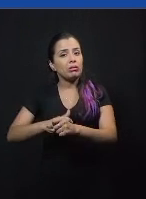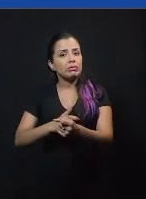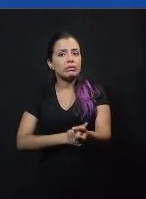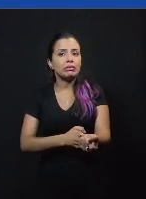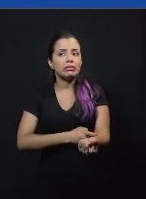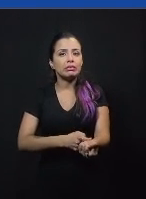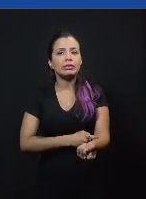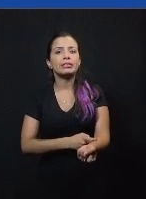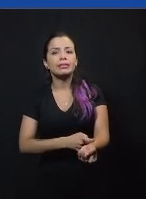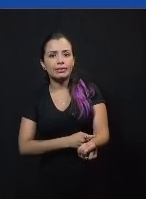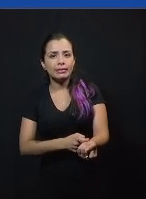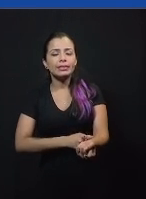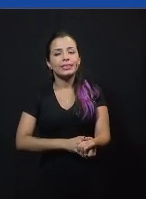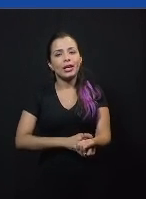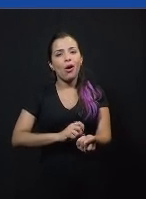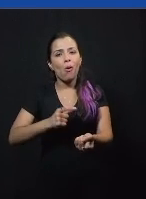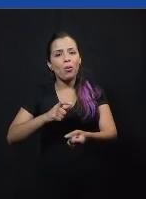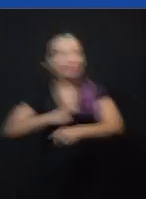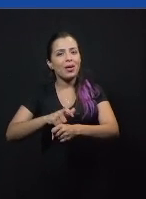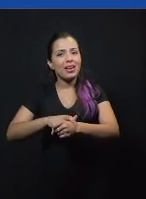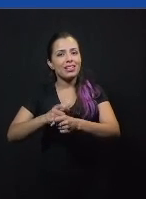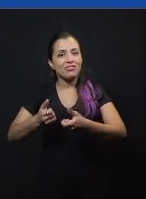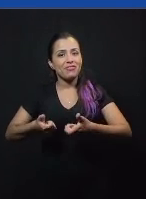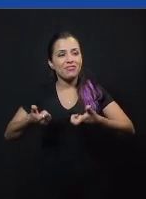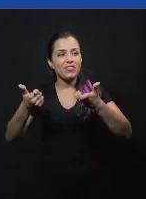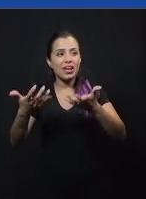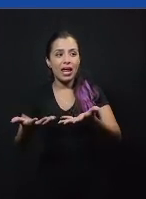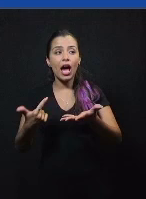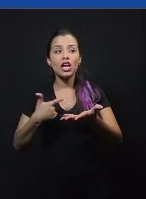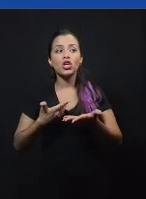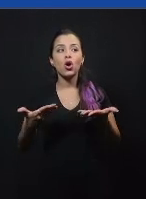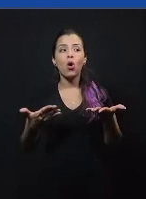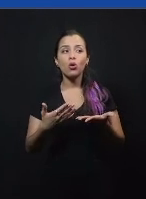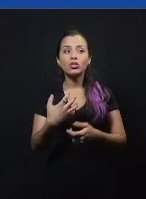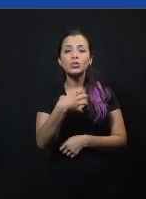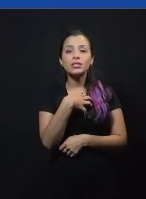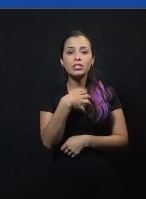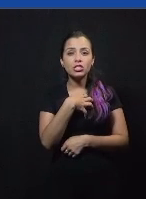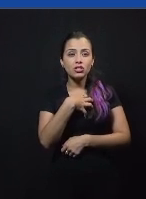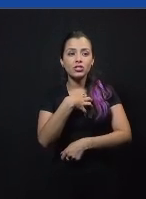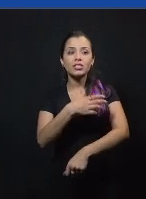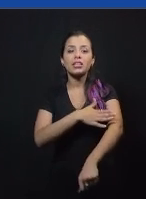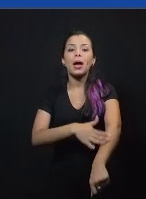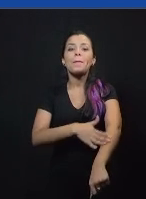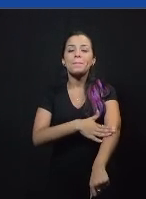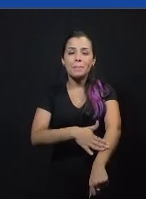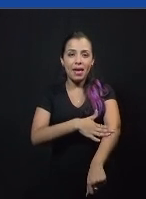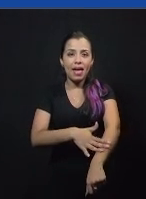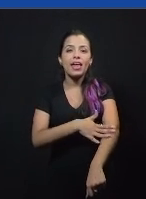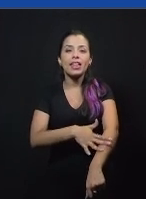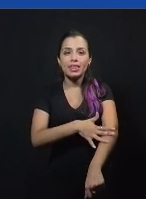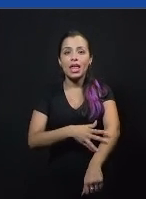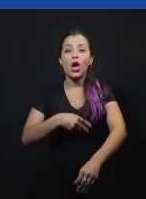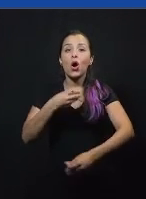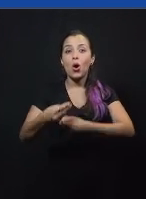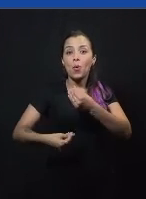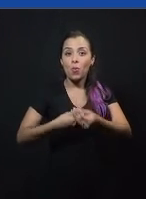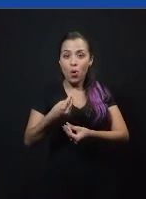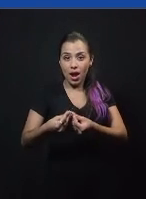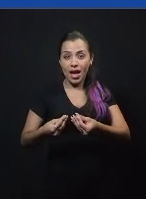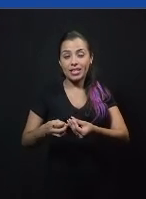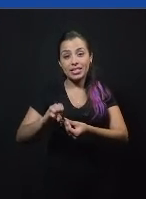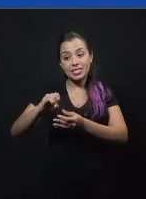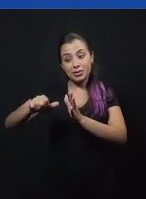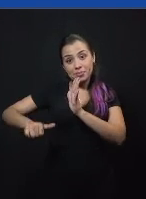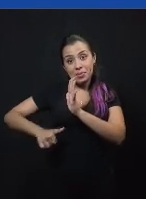hora de falar no debate e hoje eu senti na pele acho que quando é o primeiro ou quando é a primeira vez